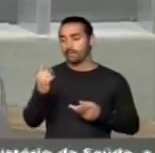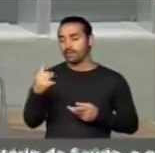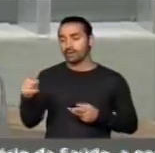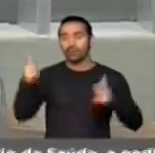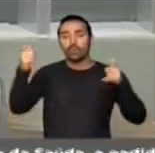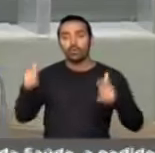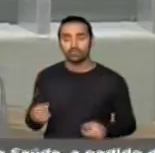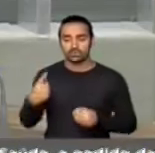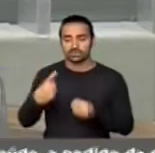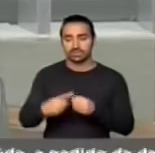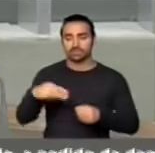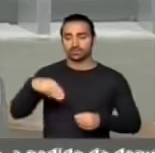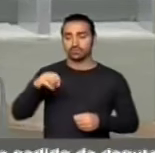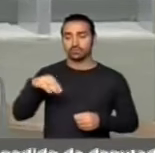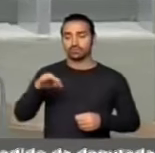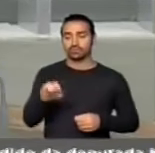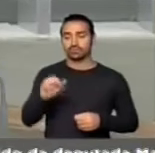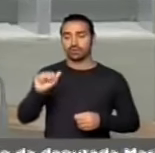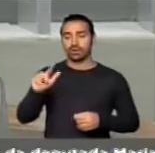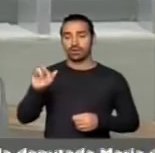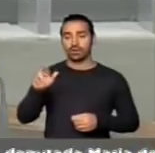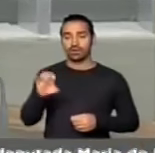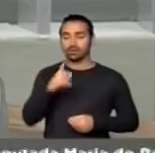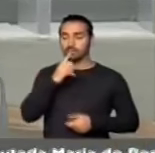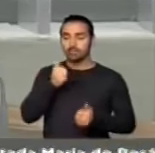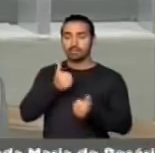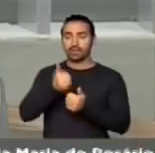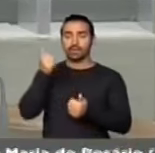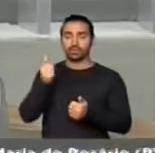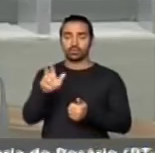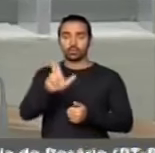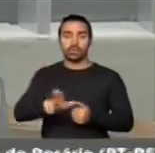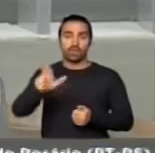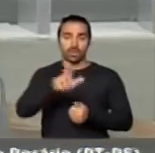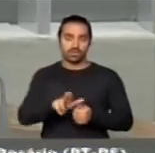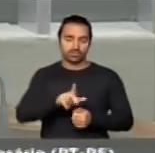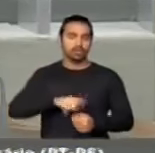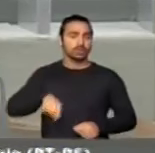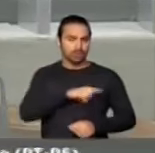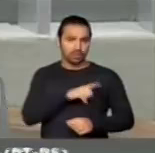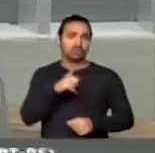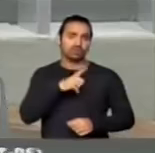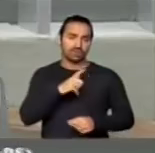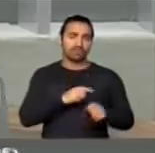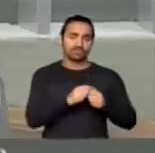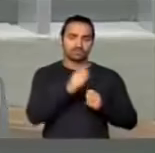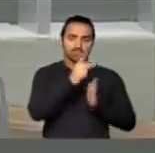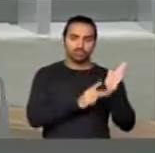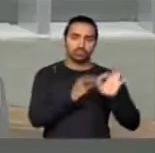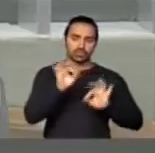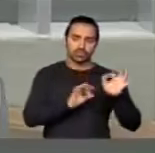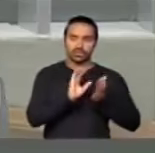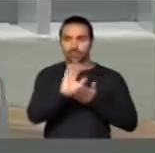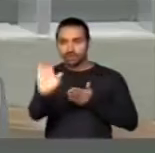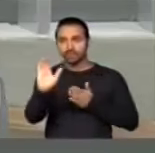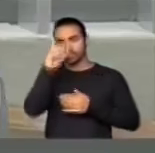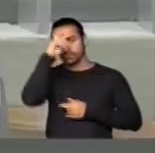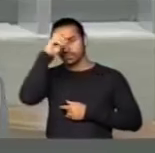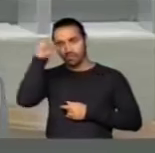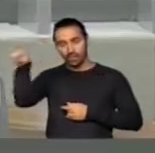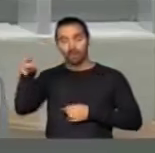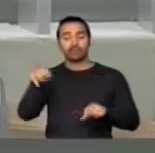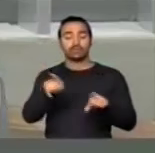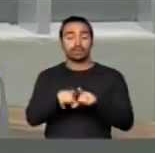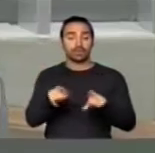Alegre. Também uma cidade próxima a Uberlândia, onde nós estamos passando as emendas para Santa Casa e também